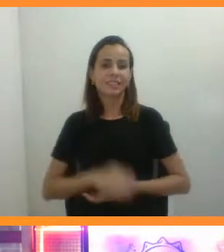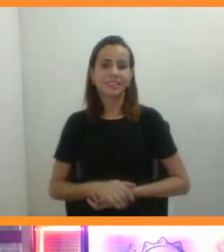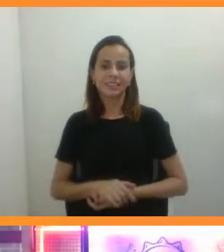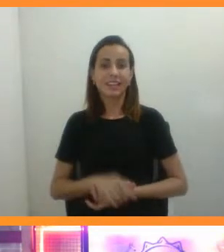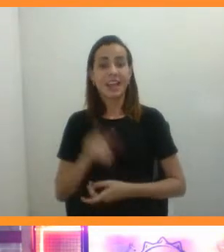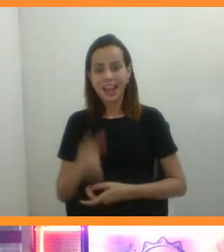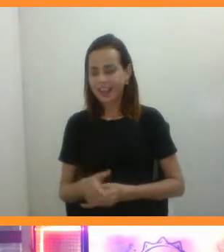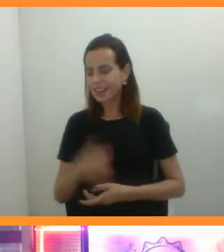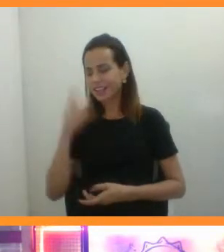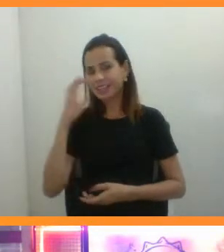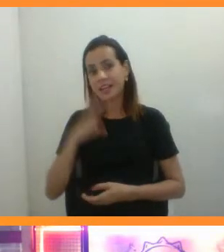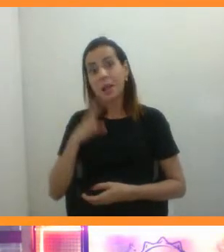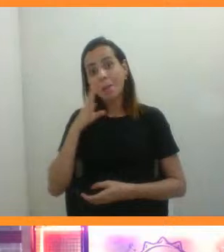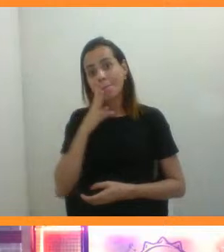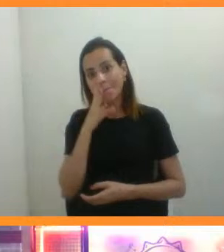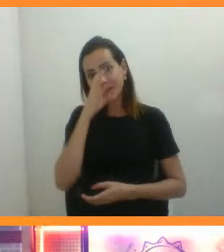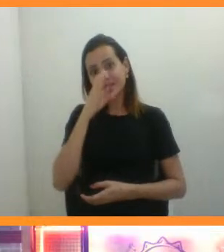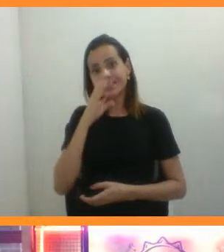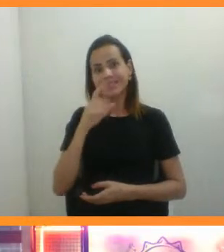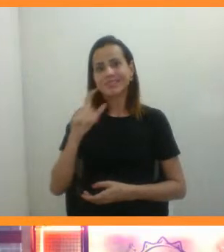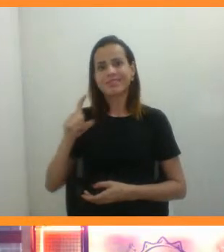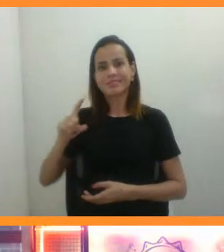Ela casquetou com essas lagartas.